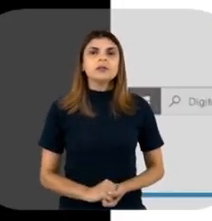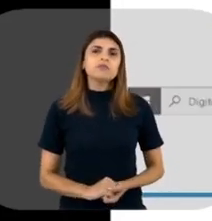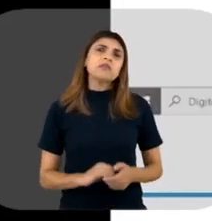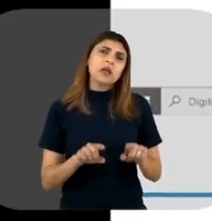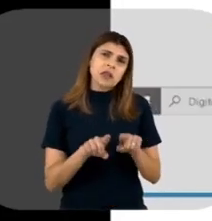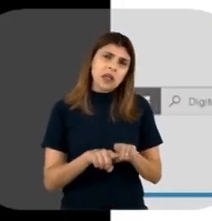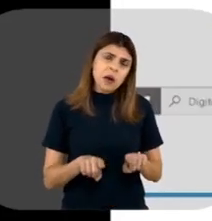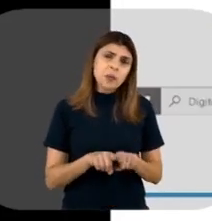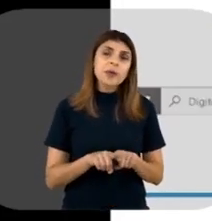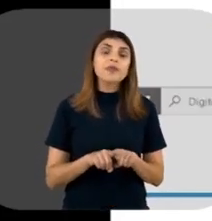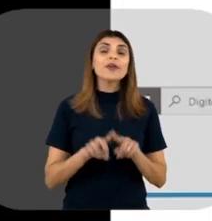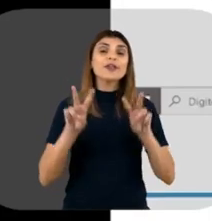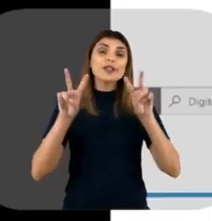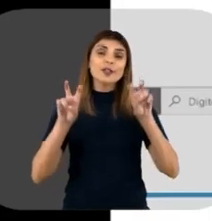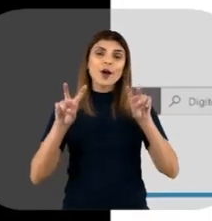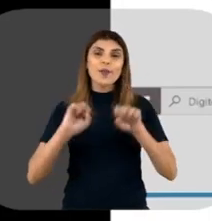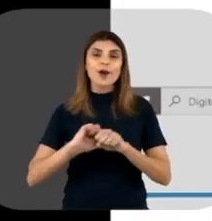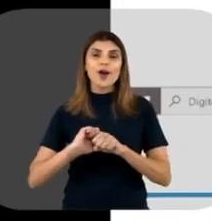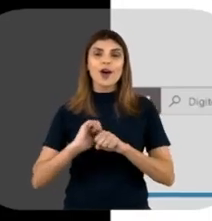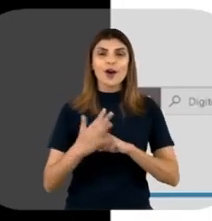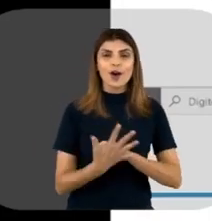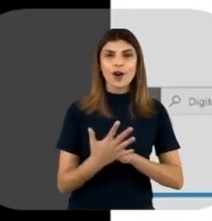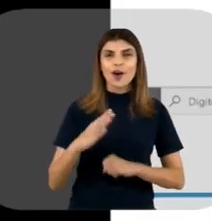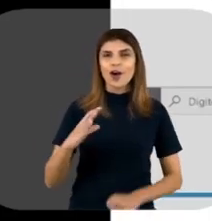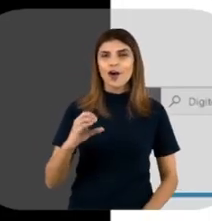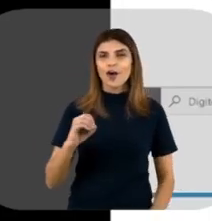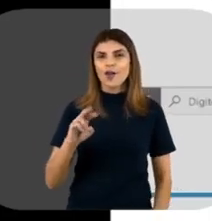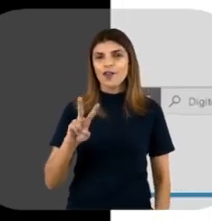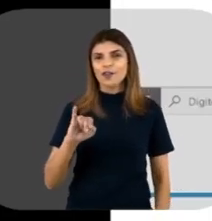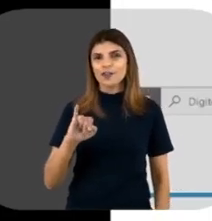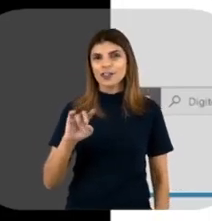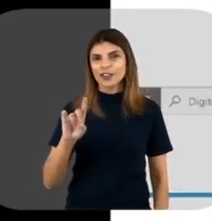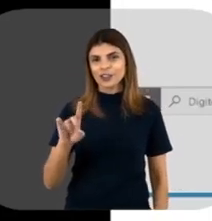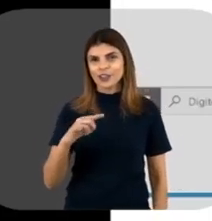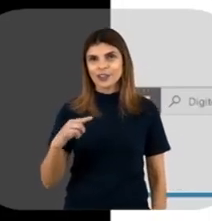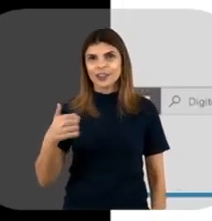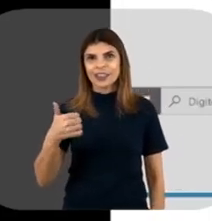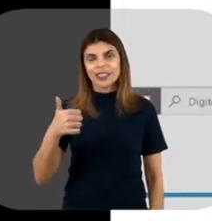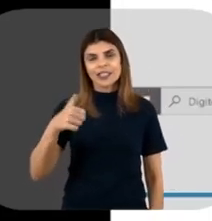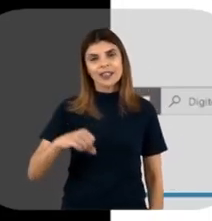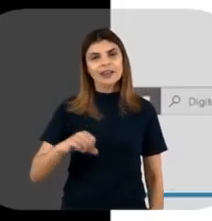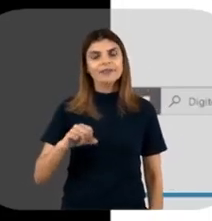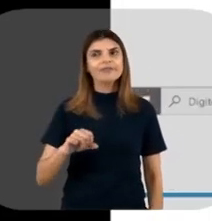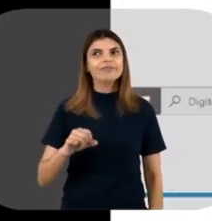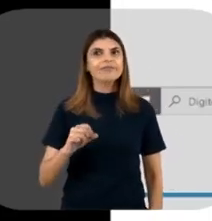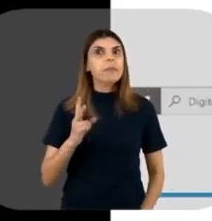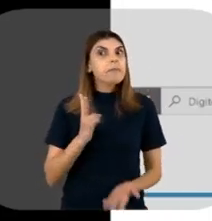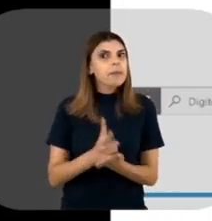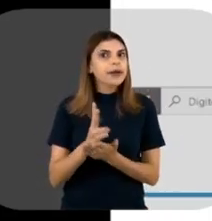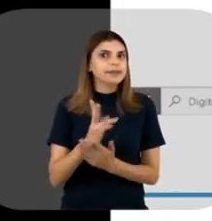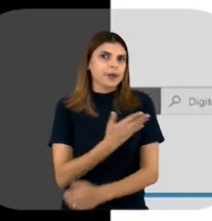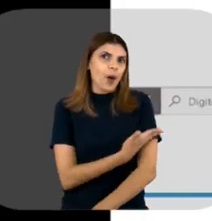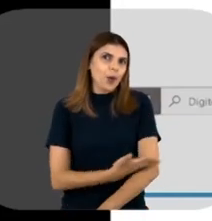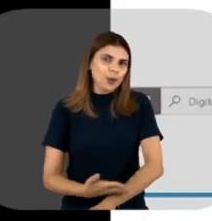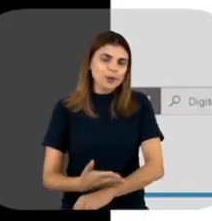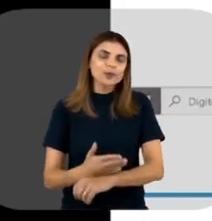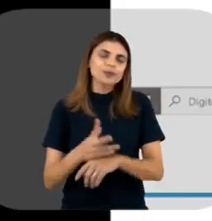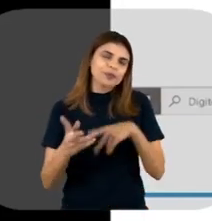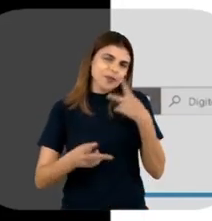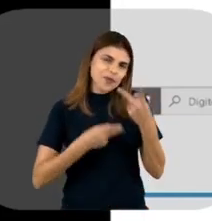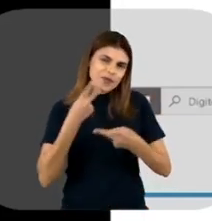E falando de COVID, né? Falando um pouquinho de COVID, só para a gente não perder o costume, né?